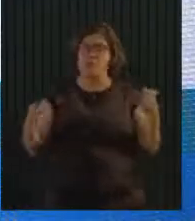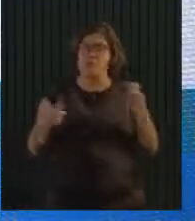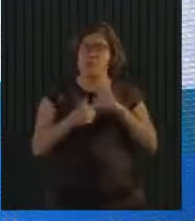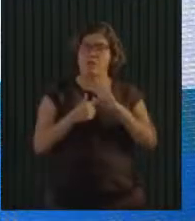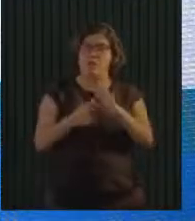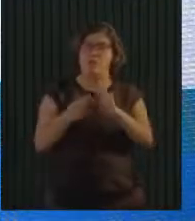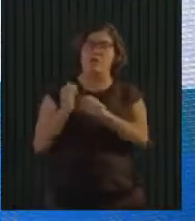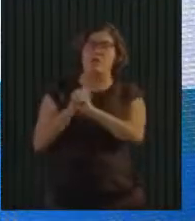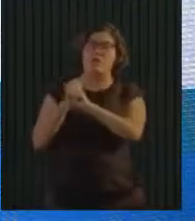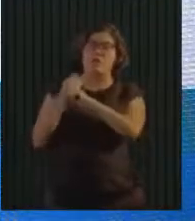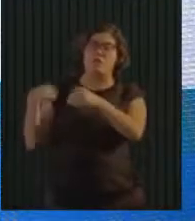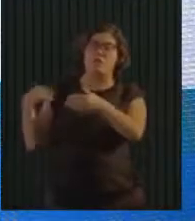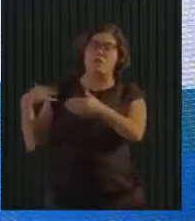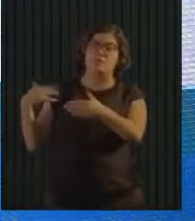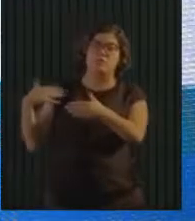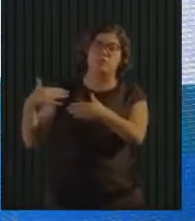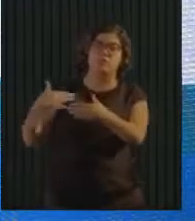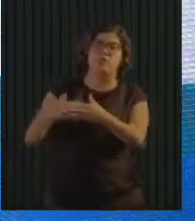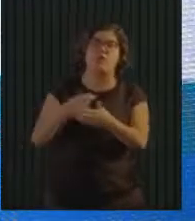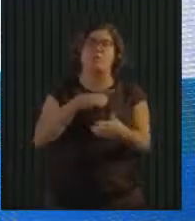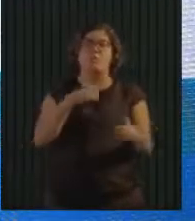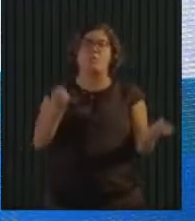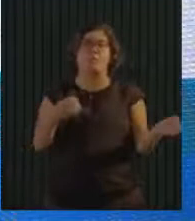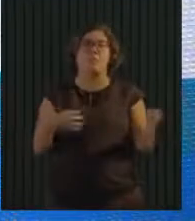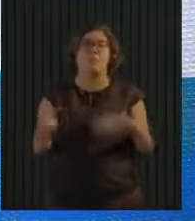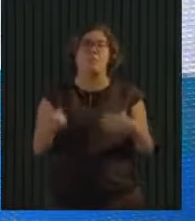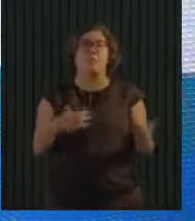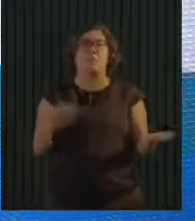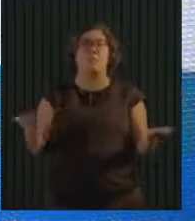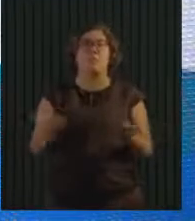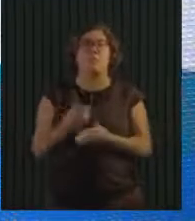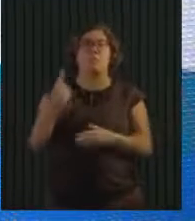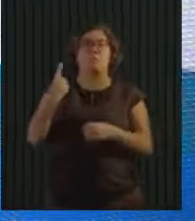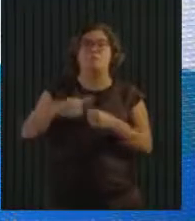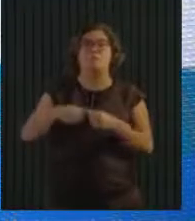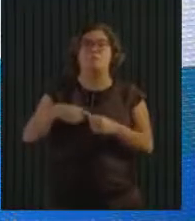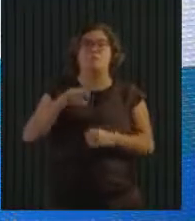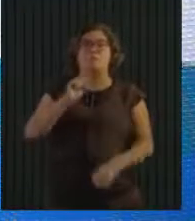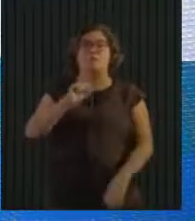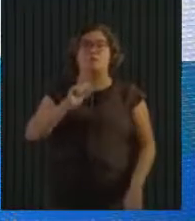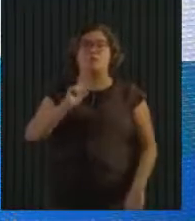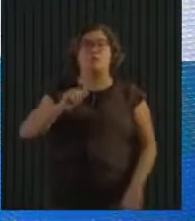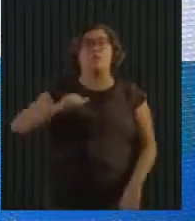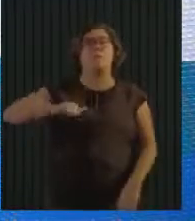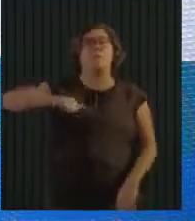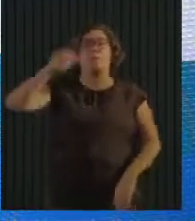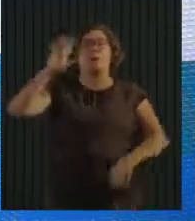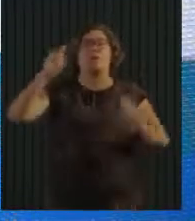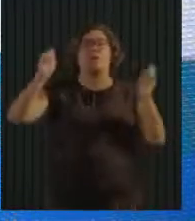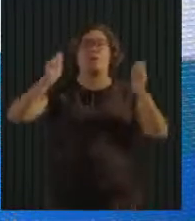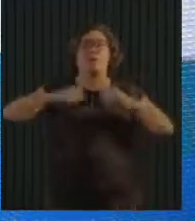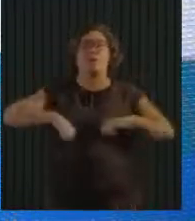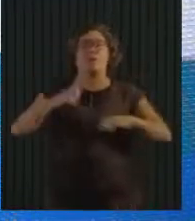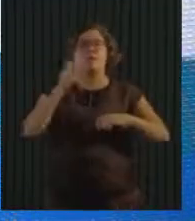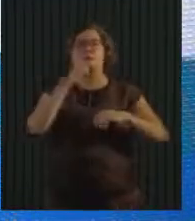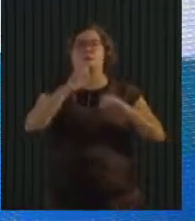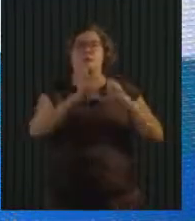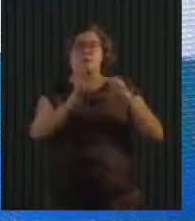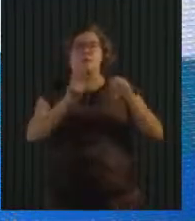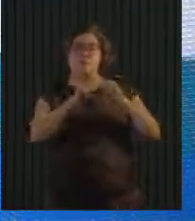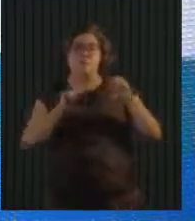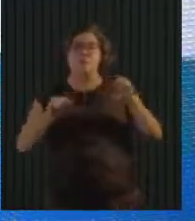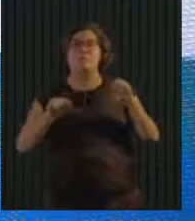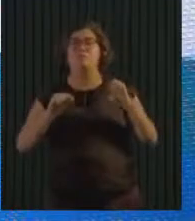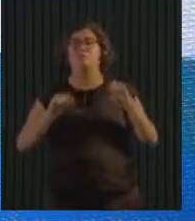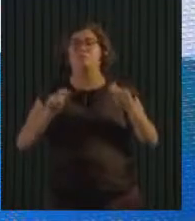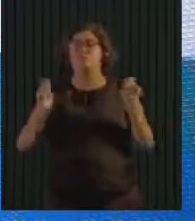ao longo dos anos por ser uma cidade de muita inovação. hoje nós somos a cidade com a maior possibilidade de empreendedorismo, a